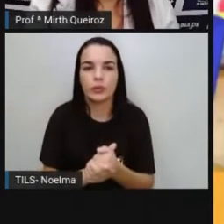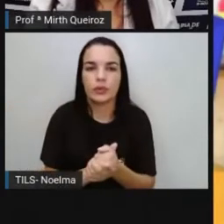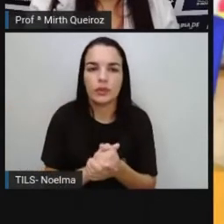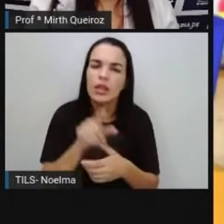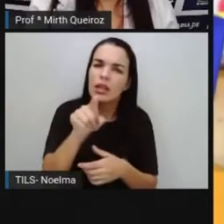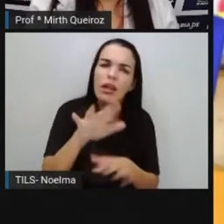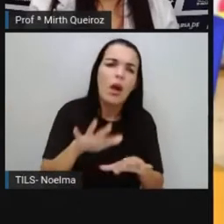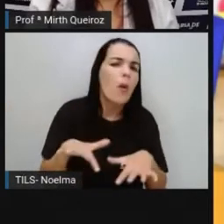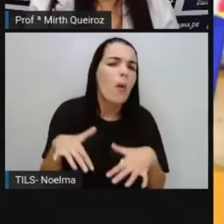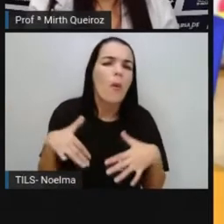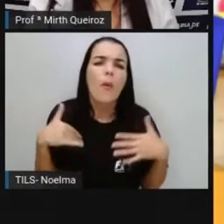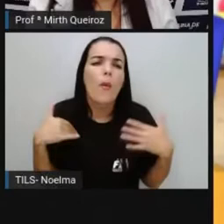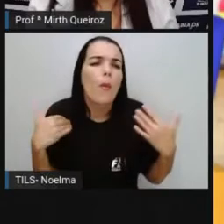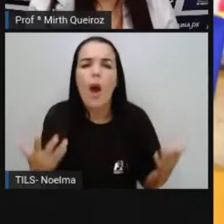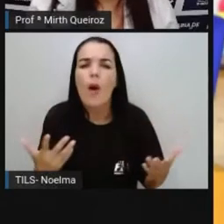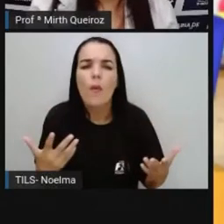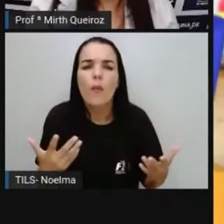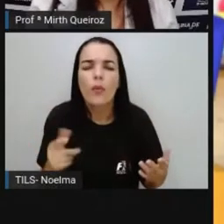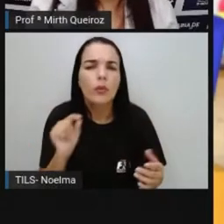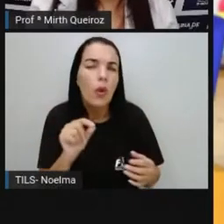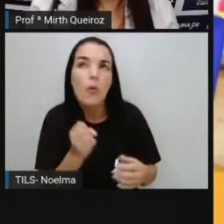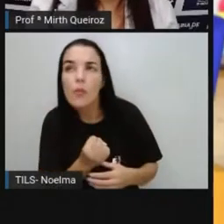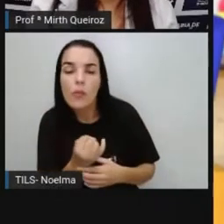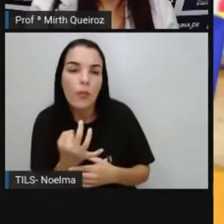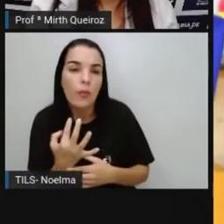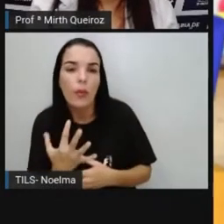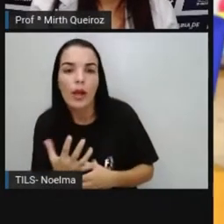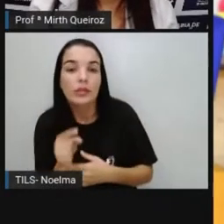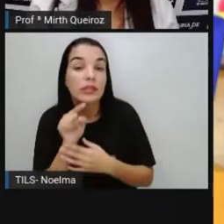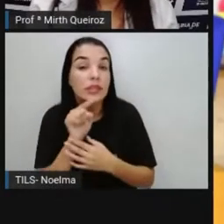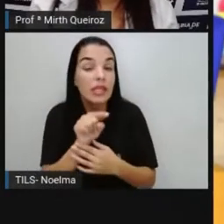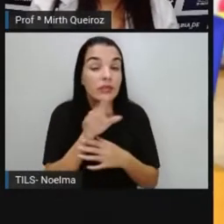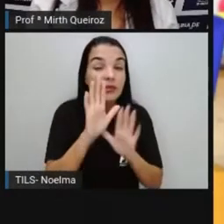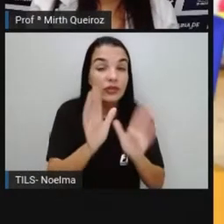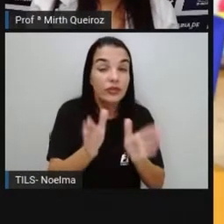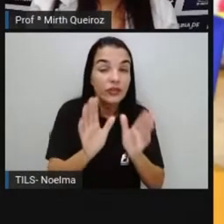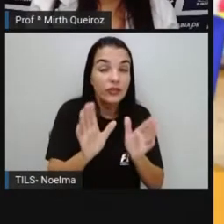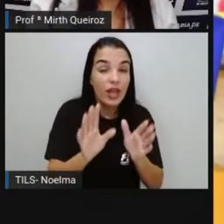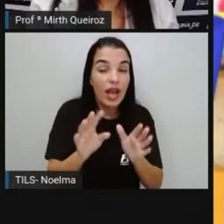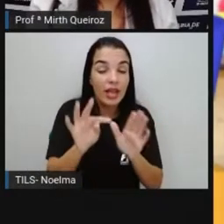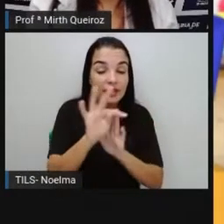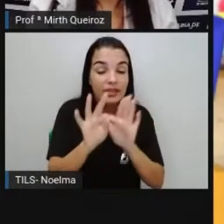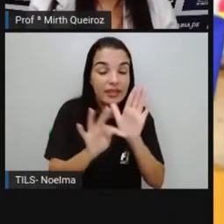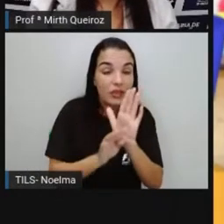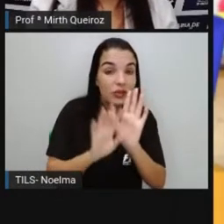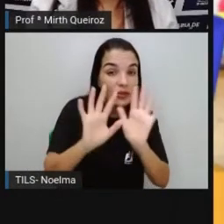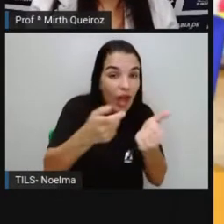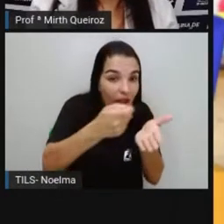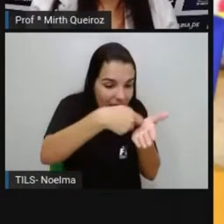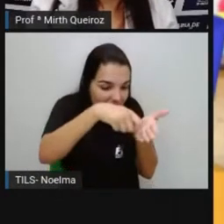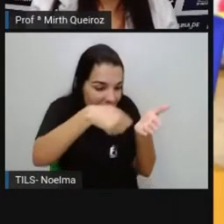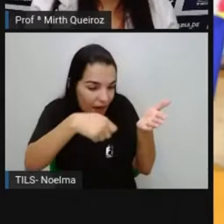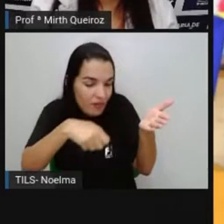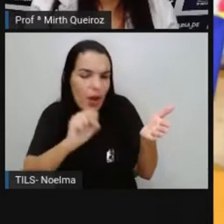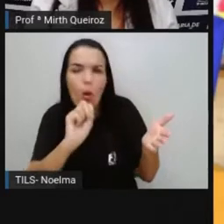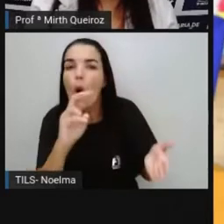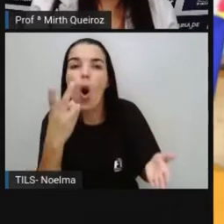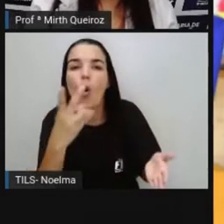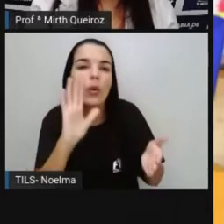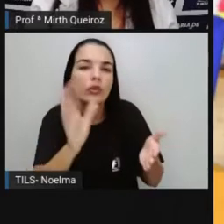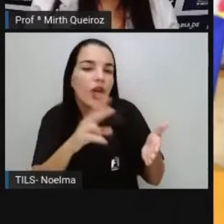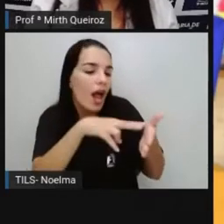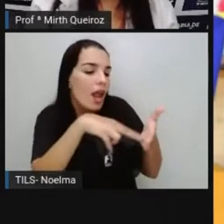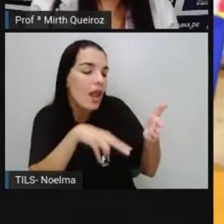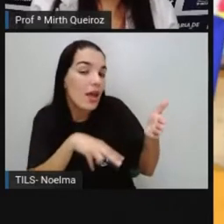E aí, qual ou quais desses gêneros textuais você já escreveu